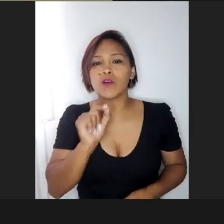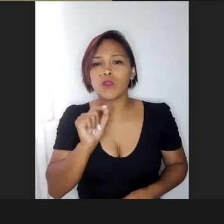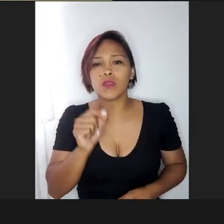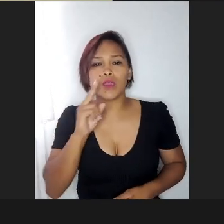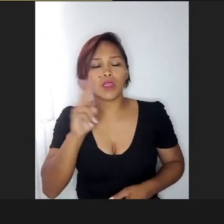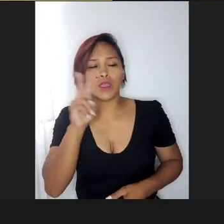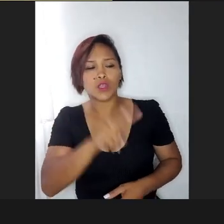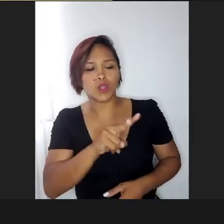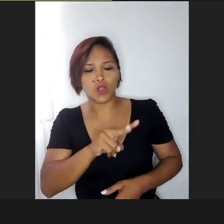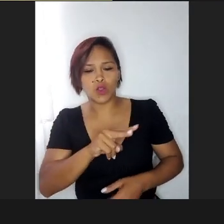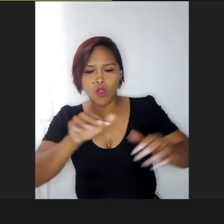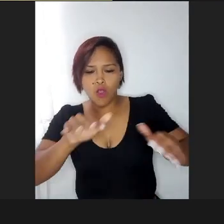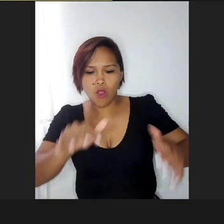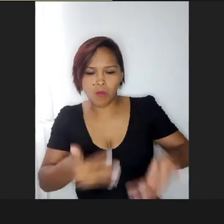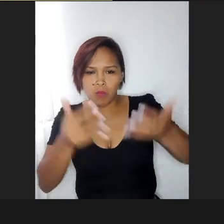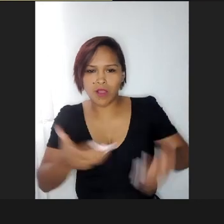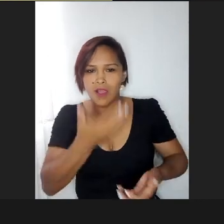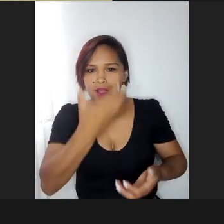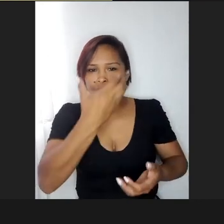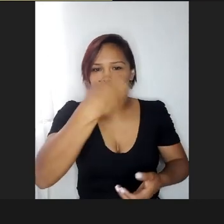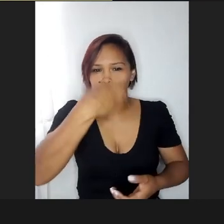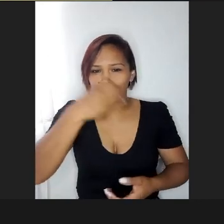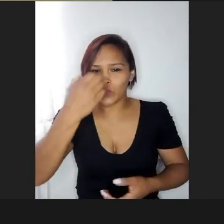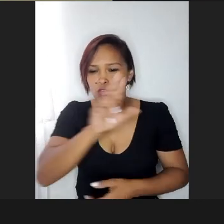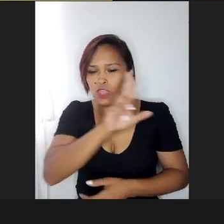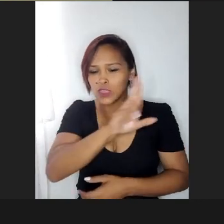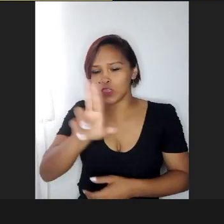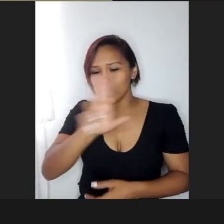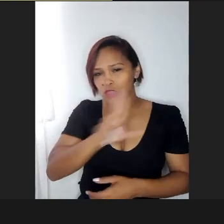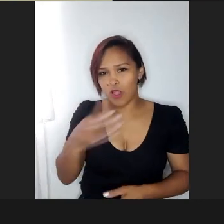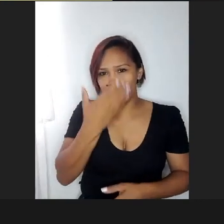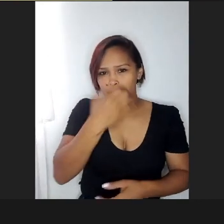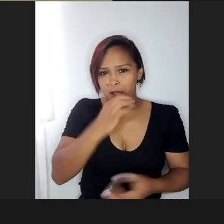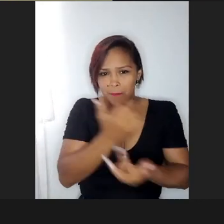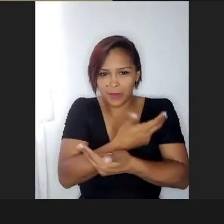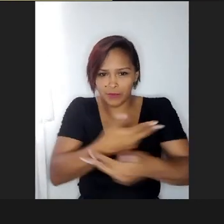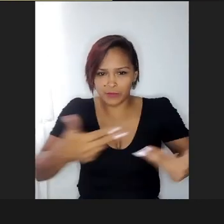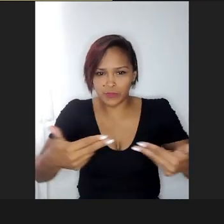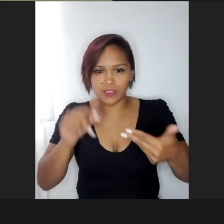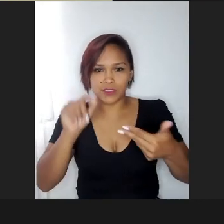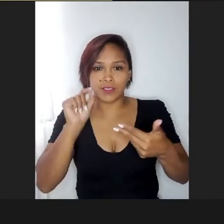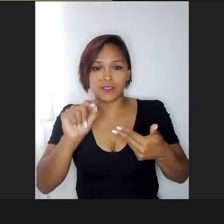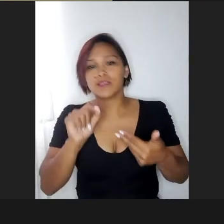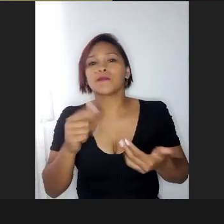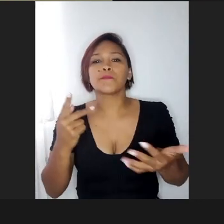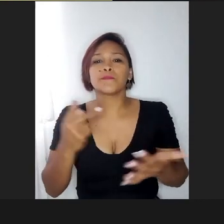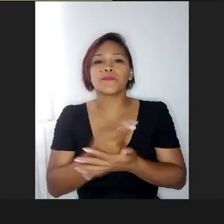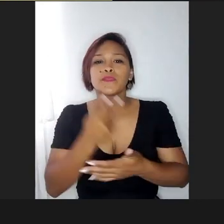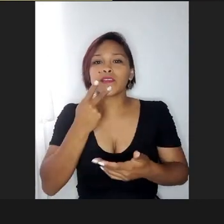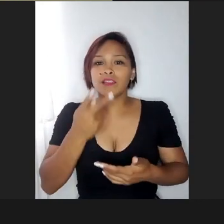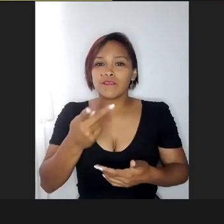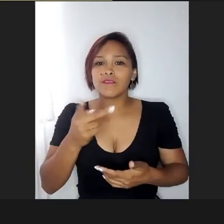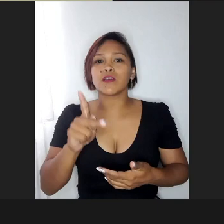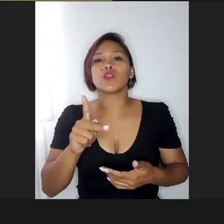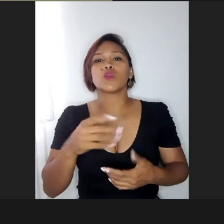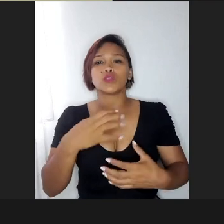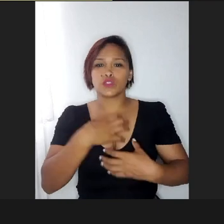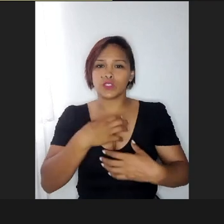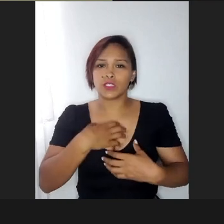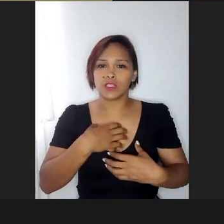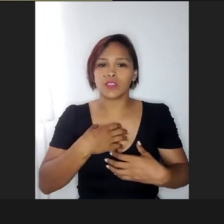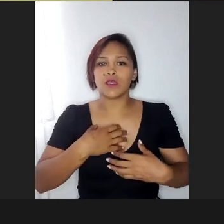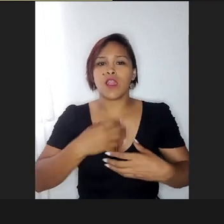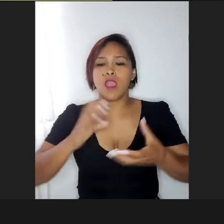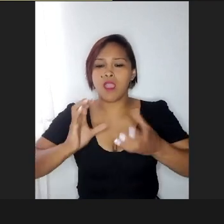fruteira e quis nomear as frutas, e aí ele, ele falou do jeito dele lá o maracujá,